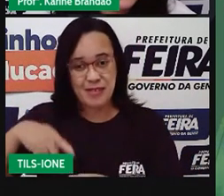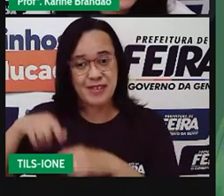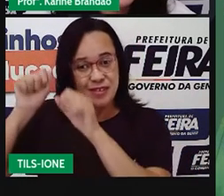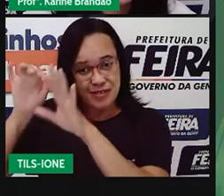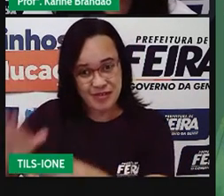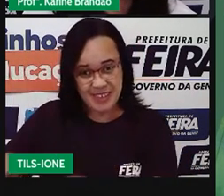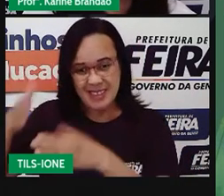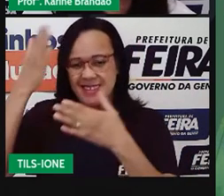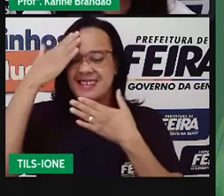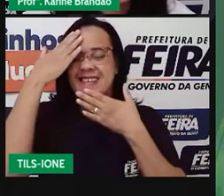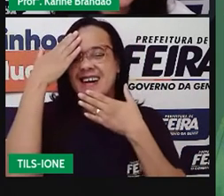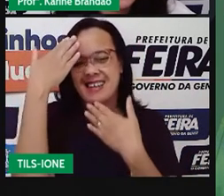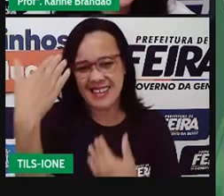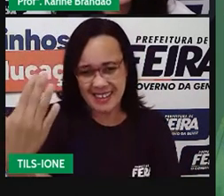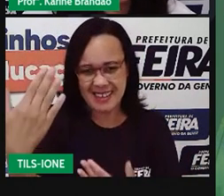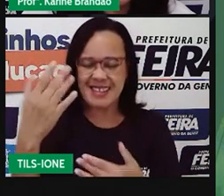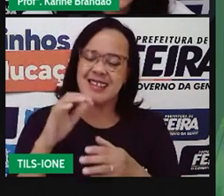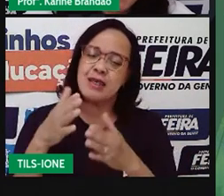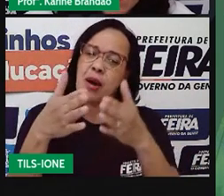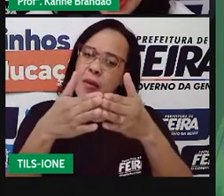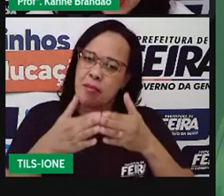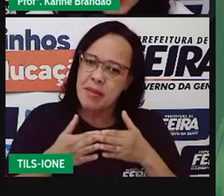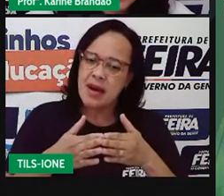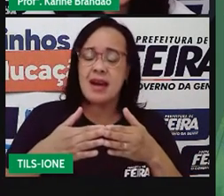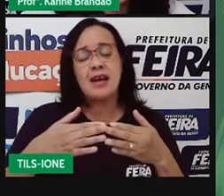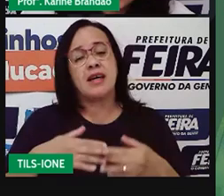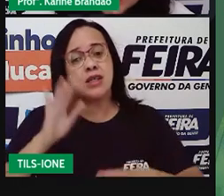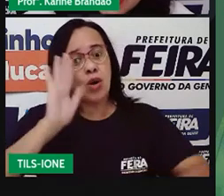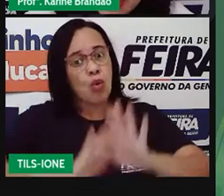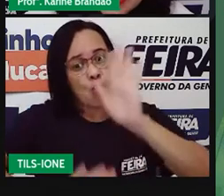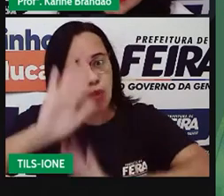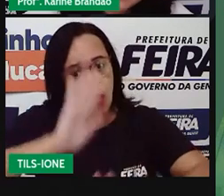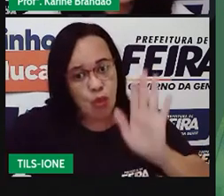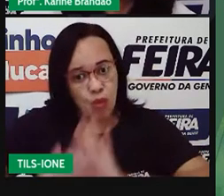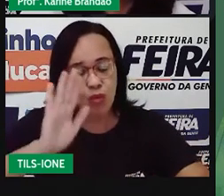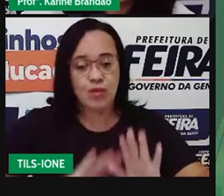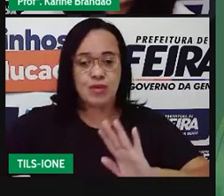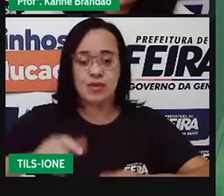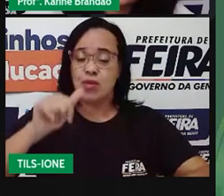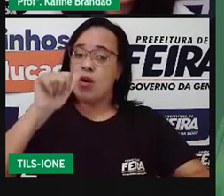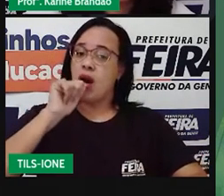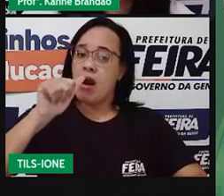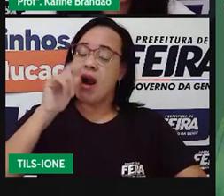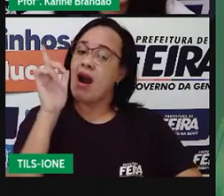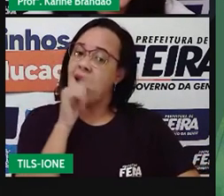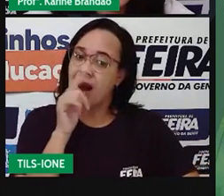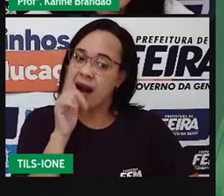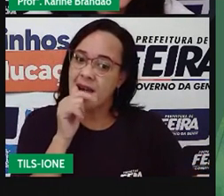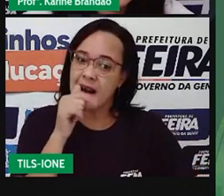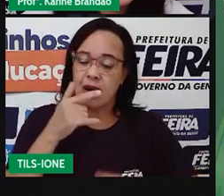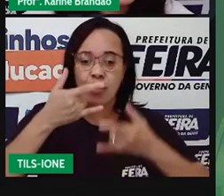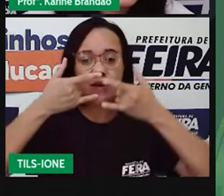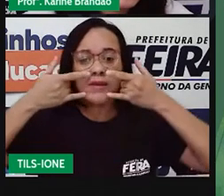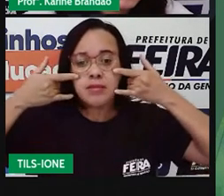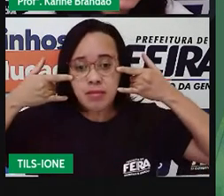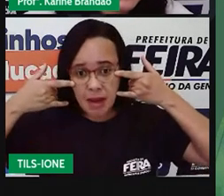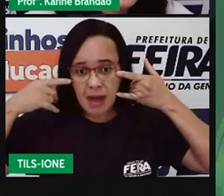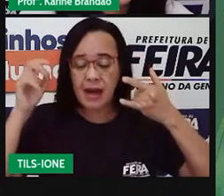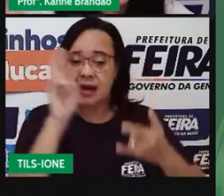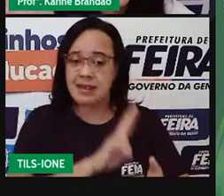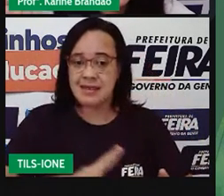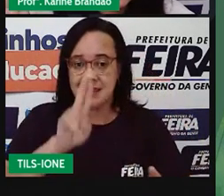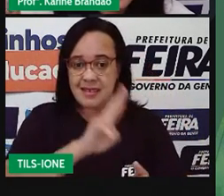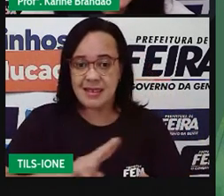agradeço, peço que se cuidem, bebam água, usem máscara. Qualquer dúvida, entre em contato comigo pelas redes